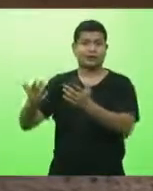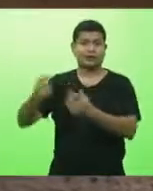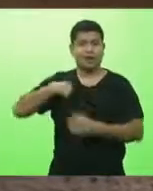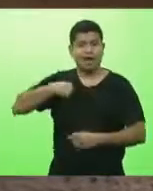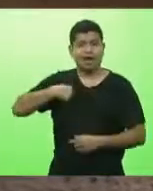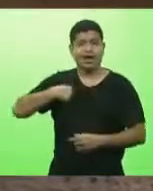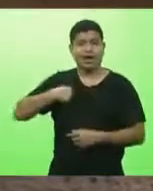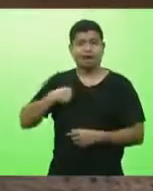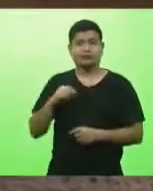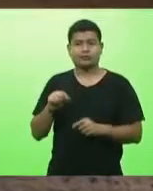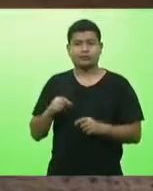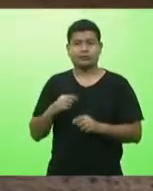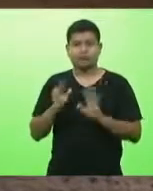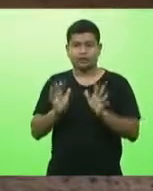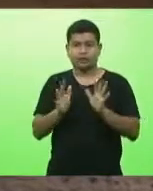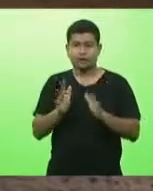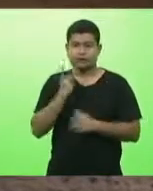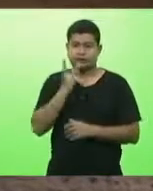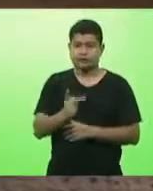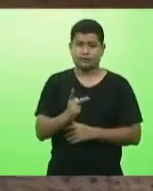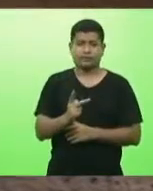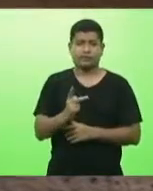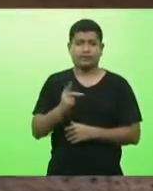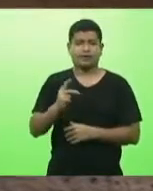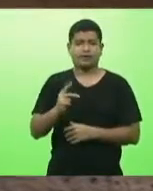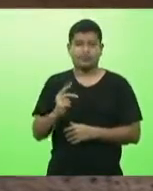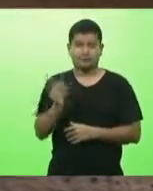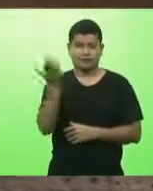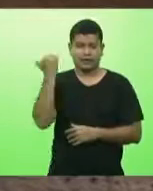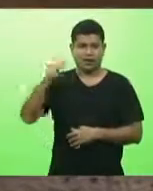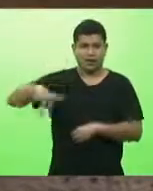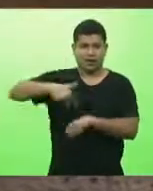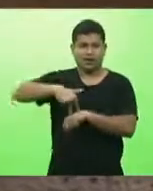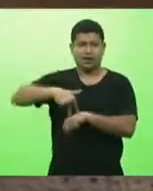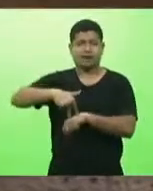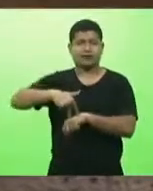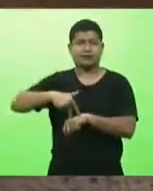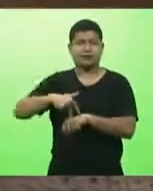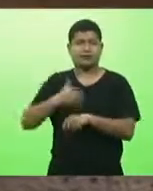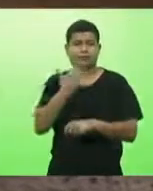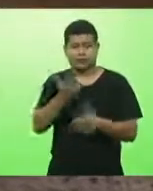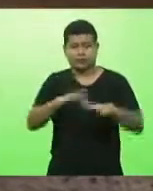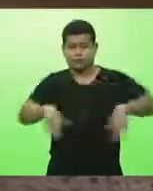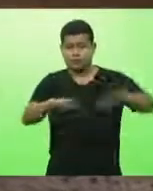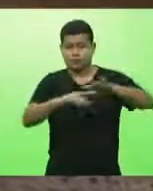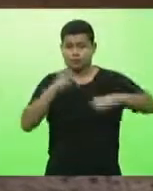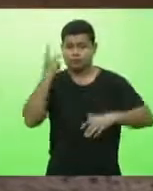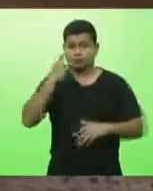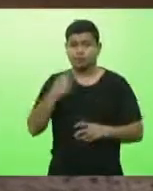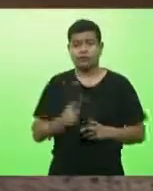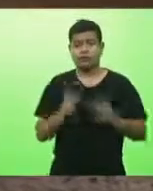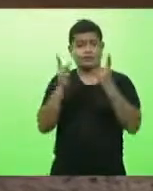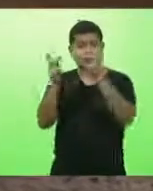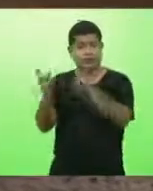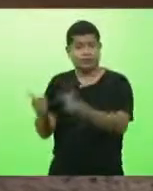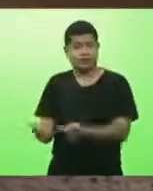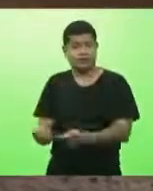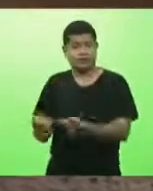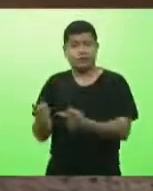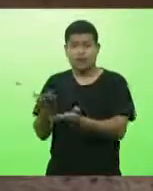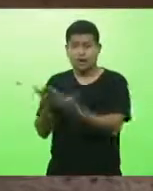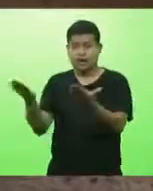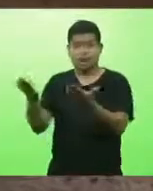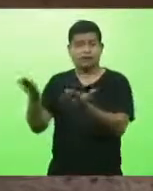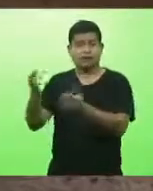comentário nessa tribuna pedindo aos parlamentares que visitasse uma entidade